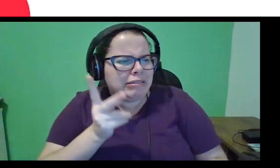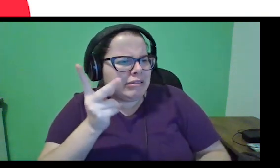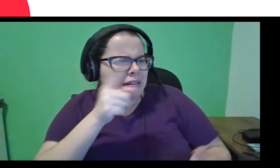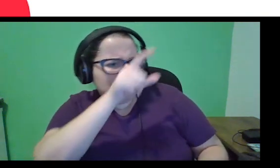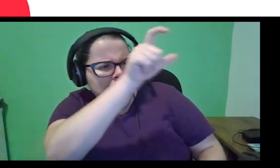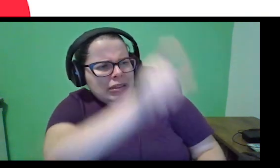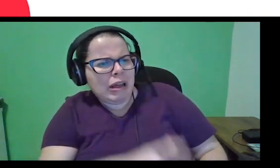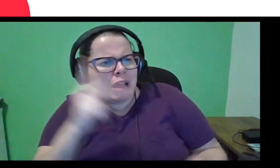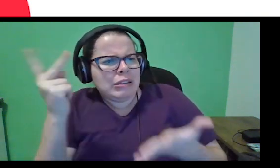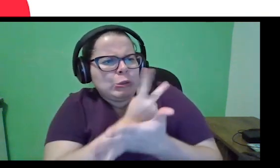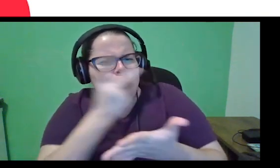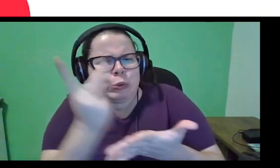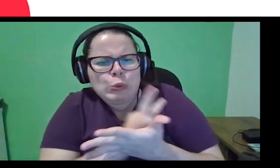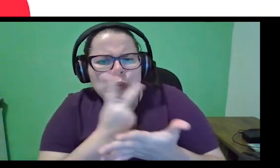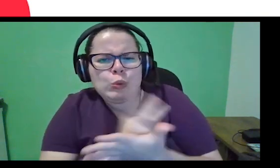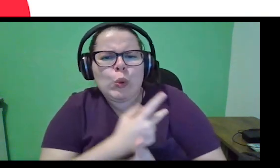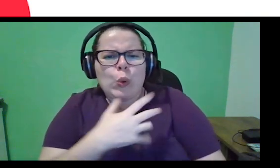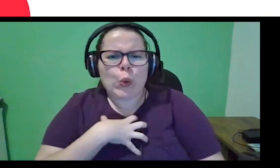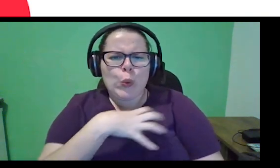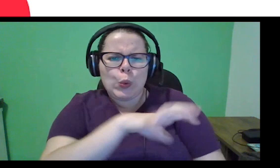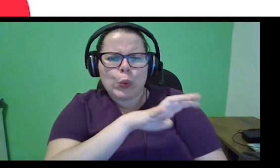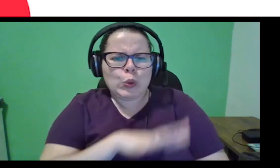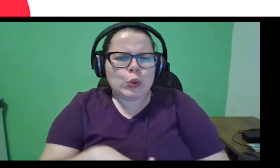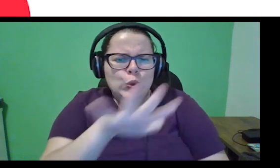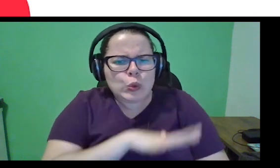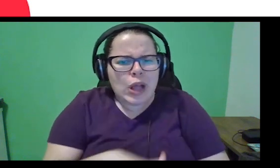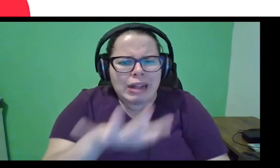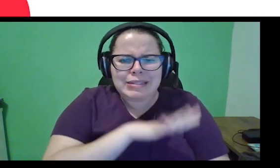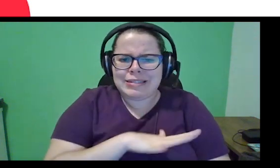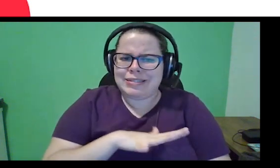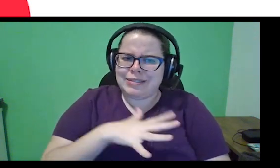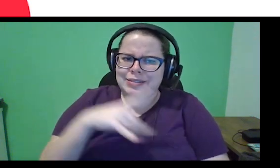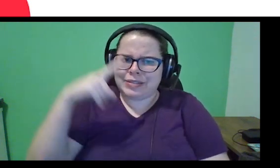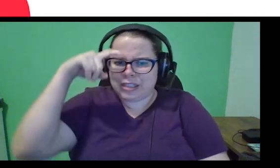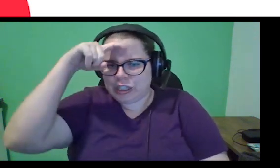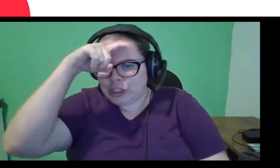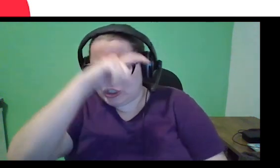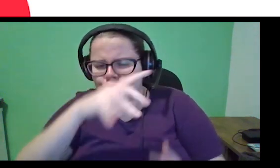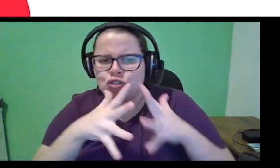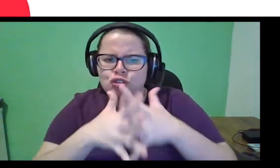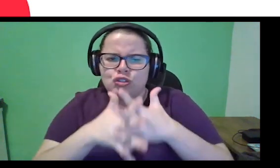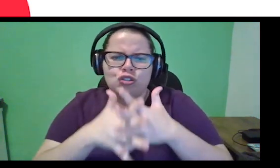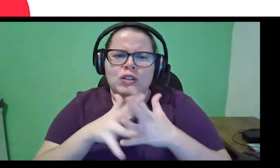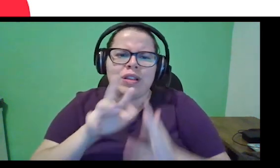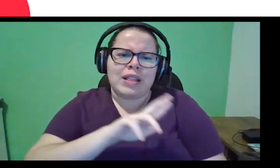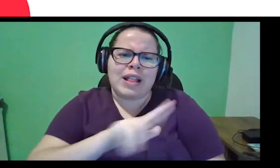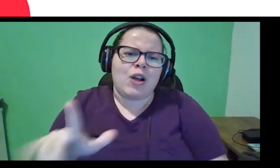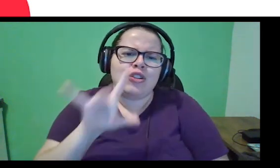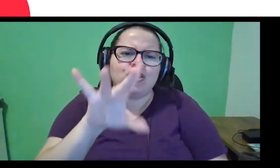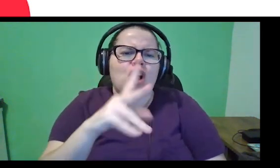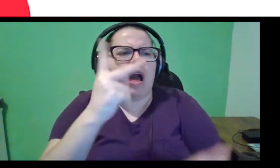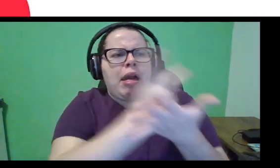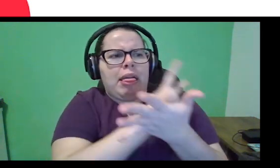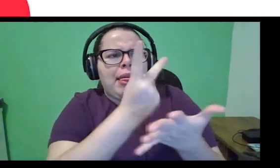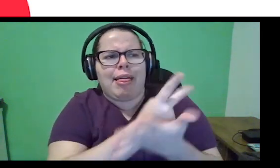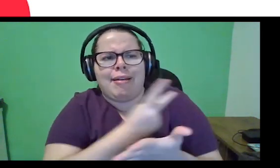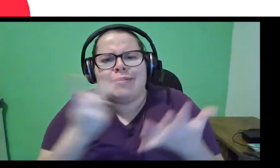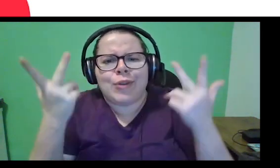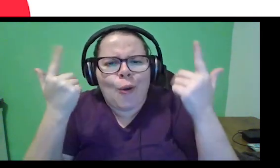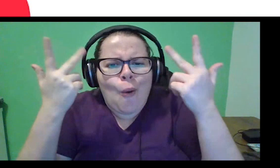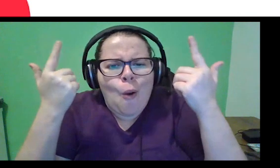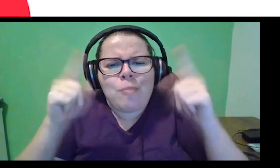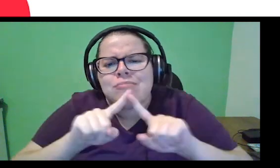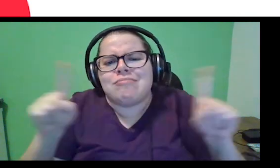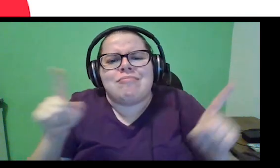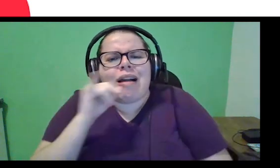alguém, quando existem situações mais complicadas, nem em relação a erros que são super comuns,